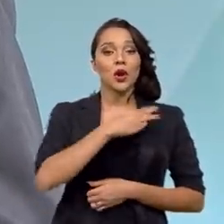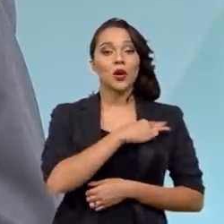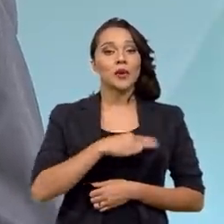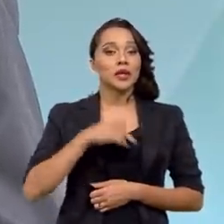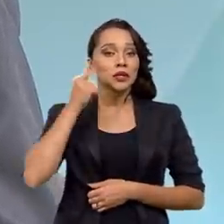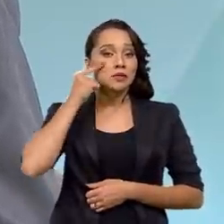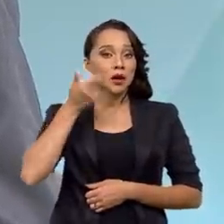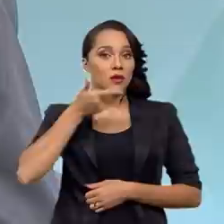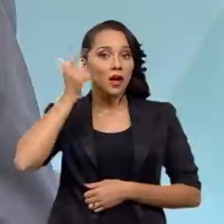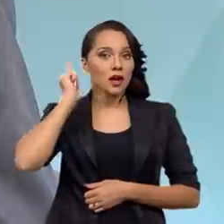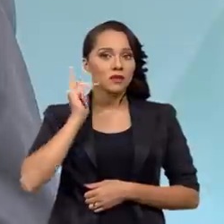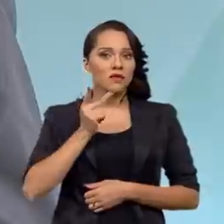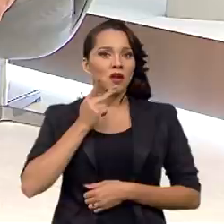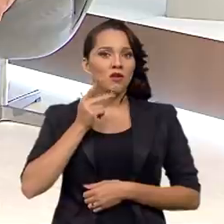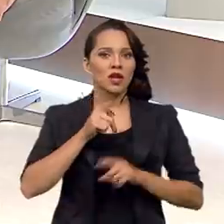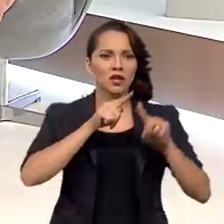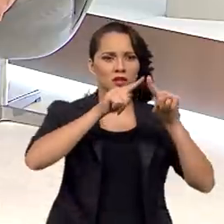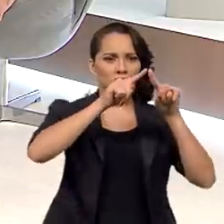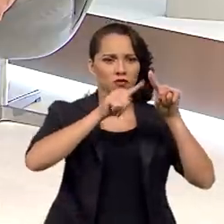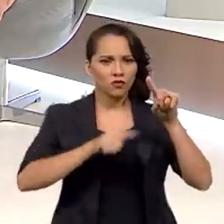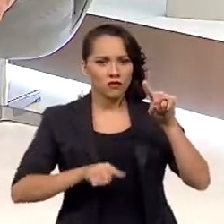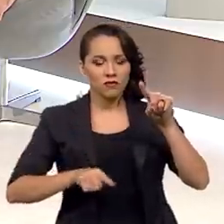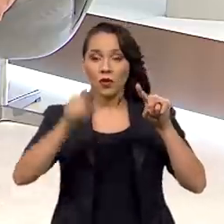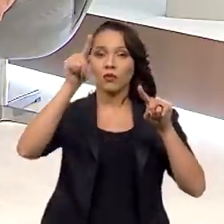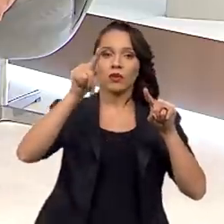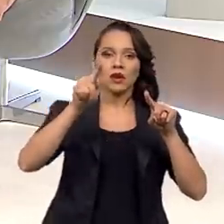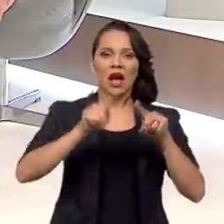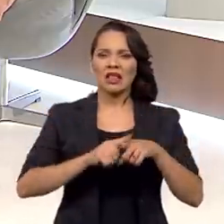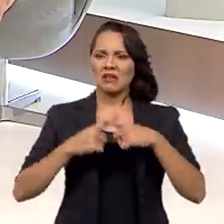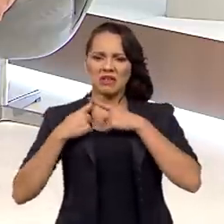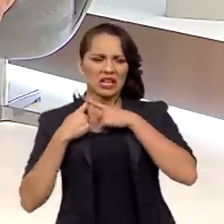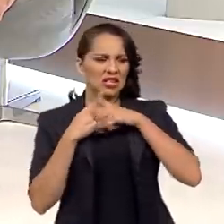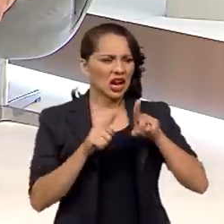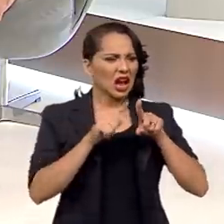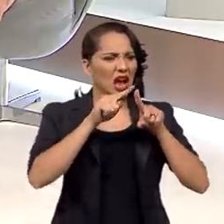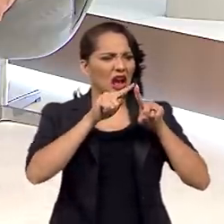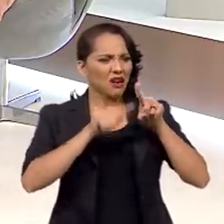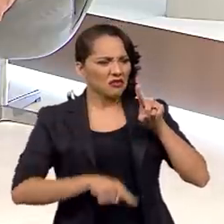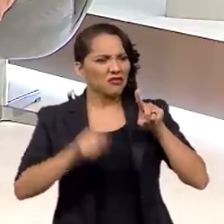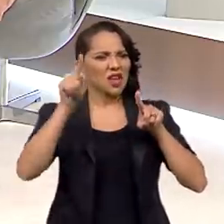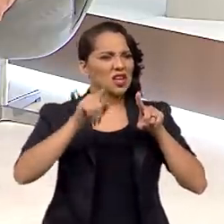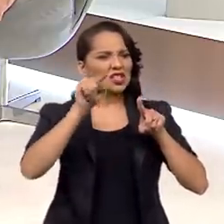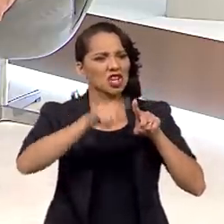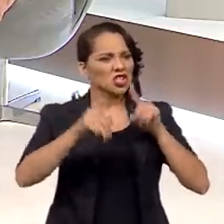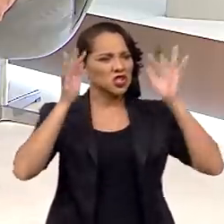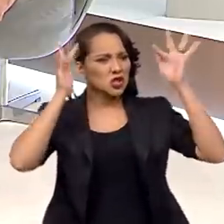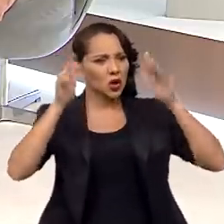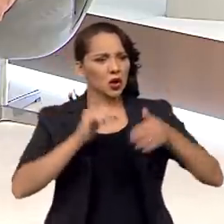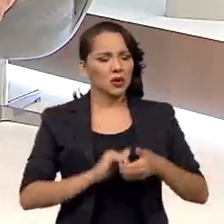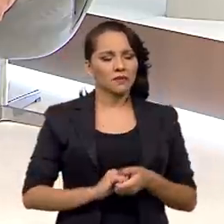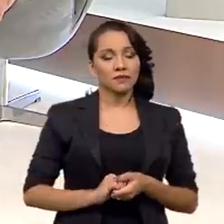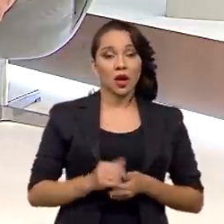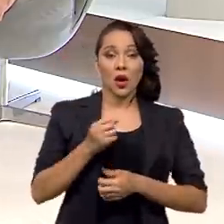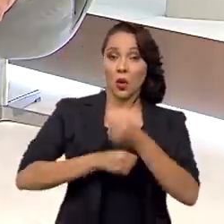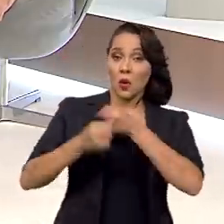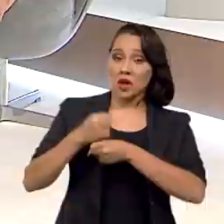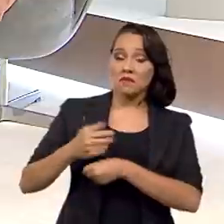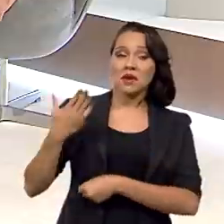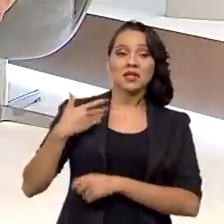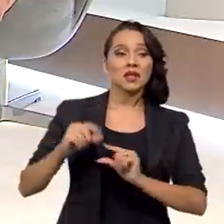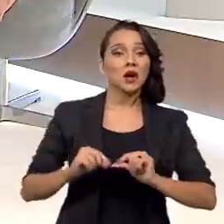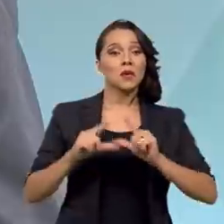disse que voltaríamos em V. Nós fomos criticados que o V era de virtual. No ano passado, crescemos 4